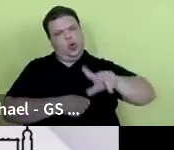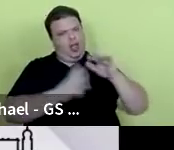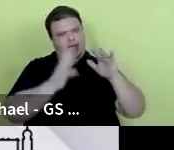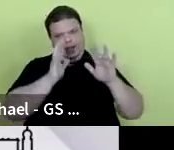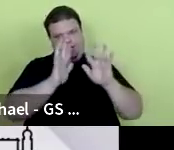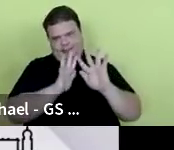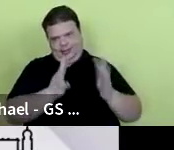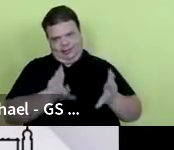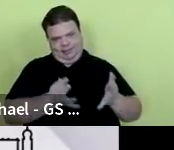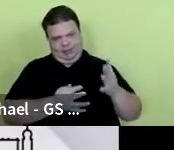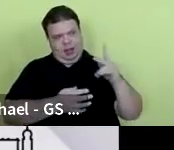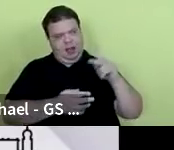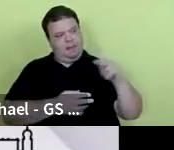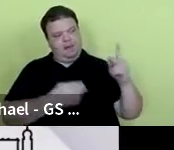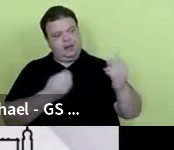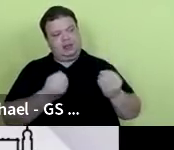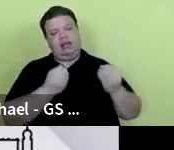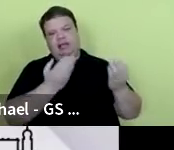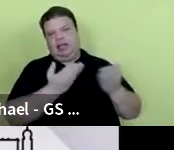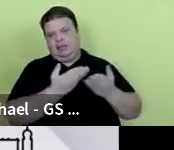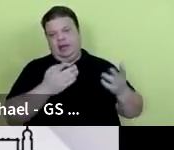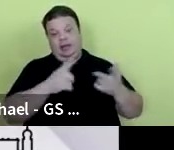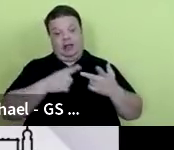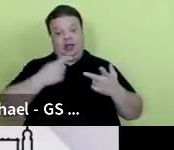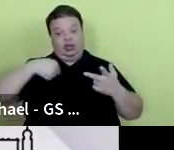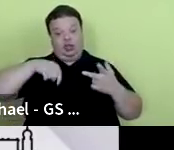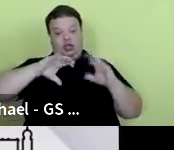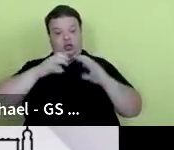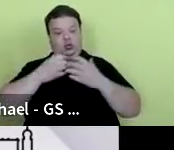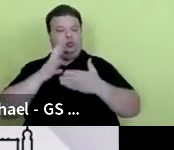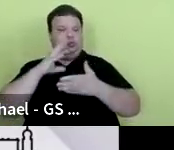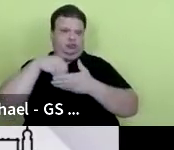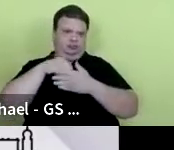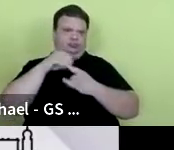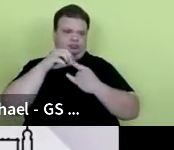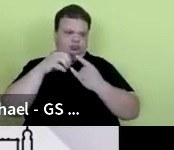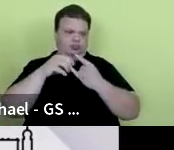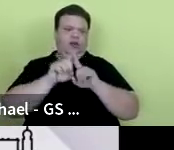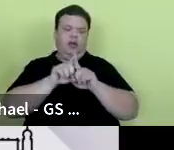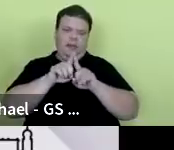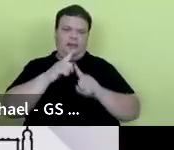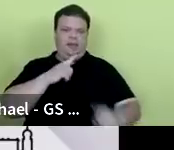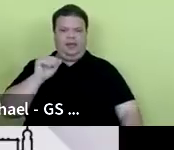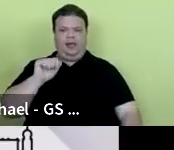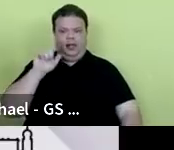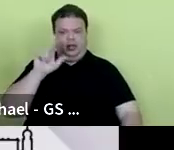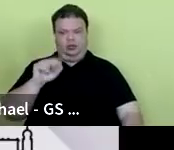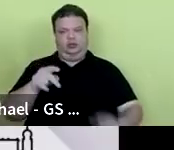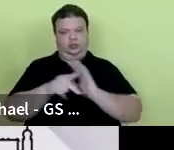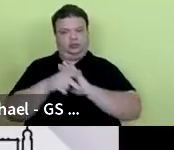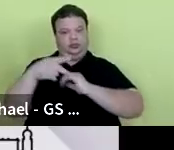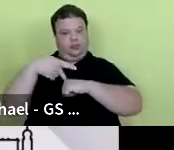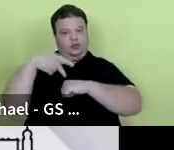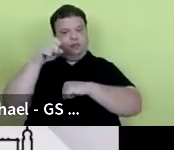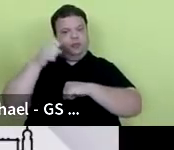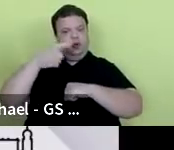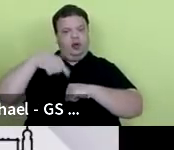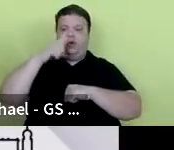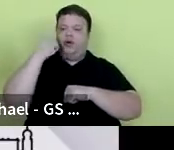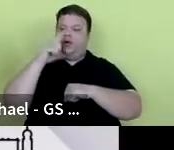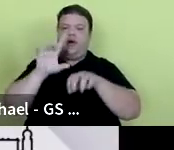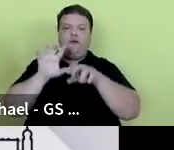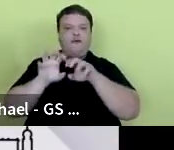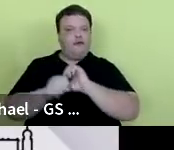para os professores de vocês, para nós, na Fiocruz, que também temos os nossos alunos de pós-graduação, a gente formar